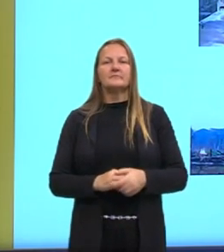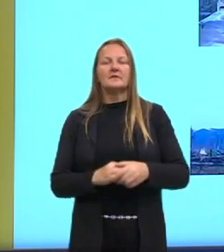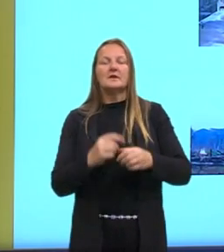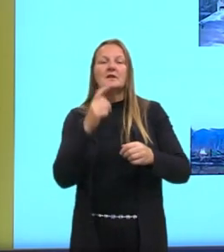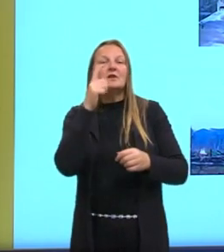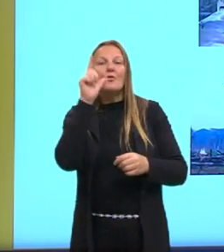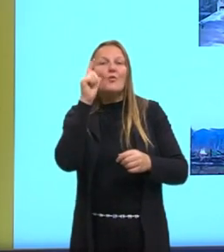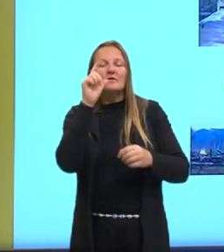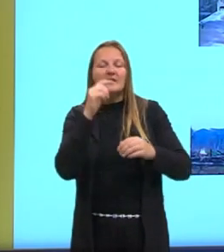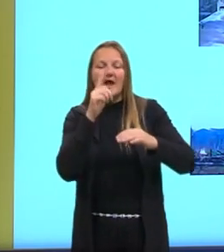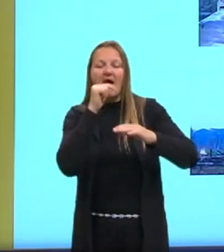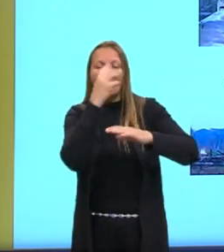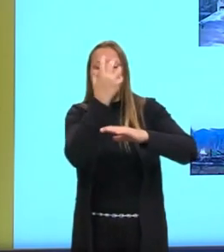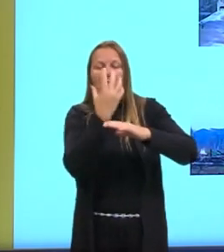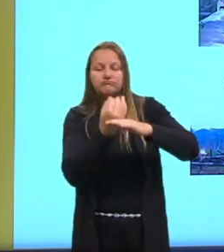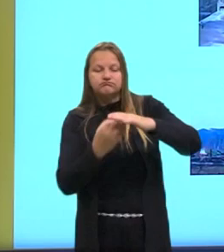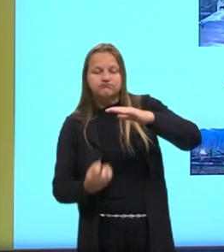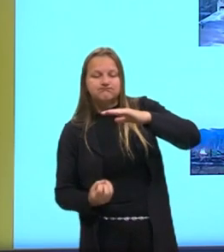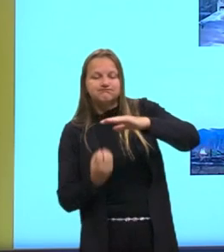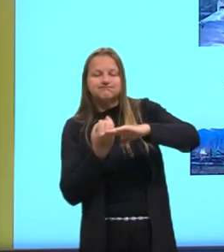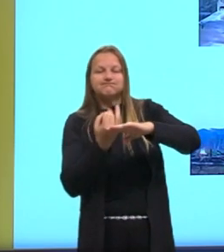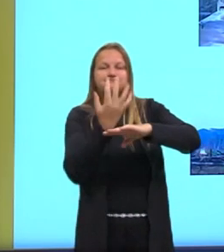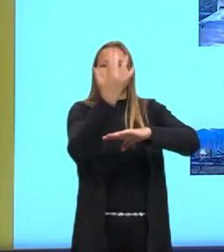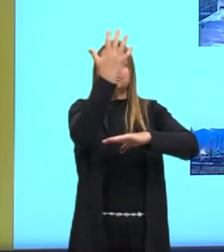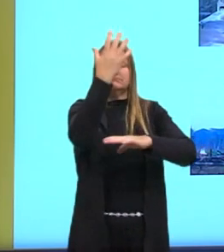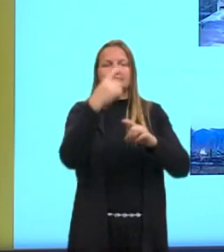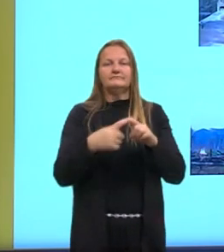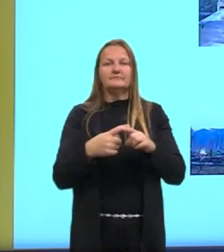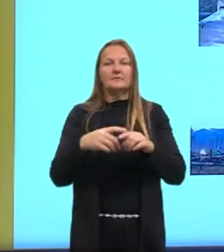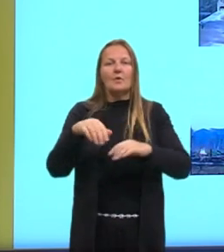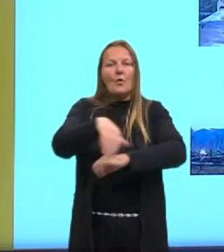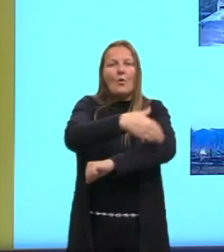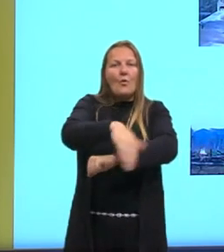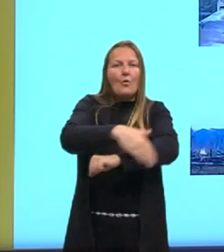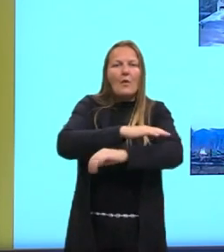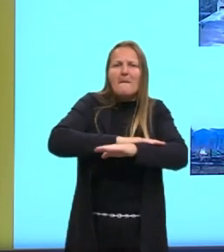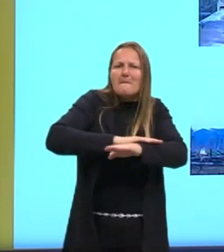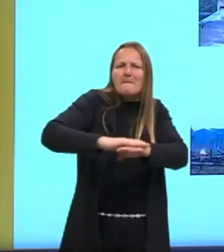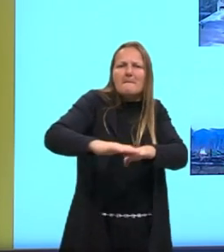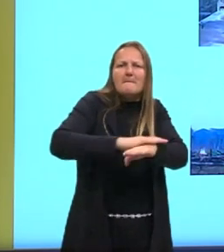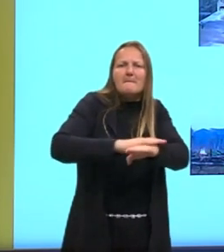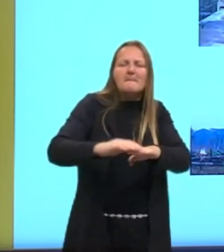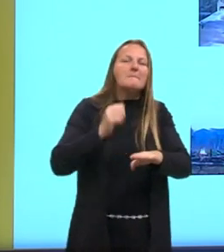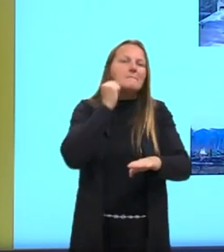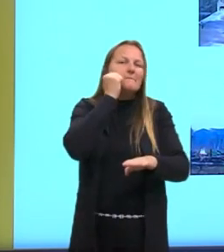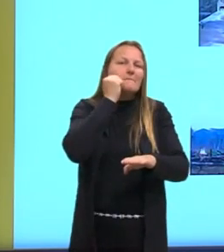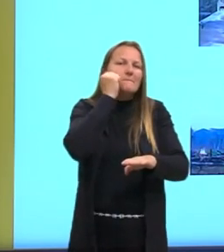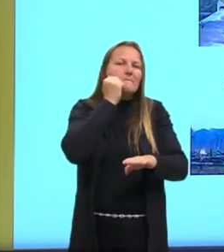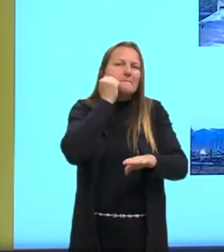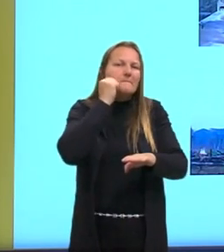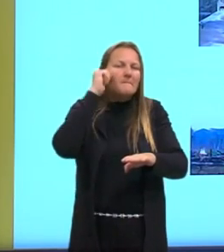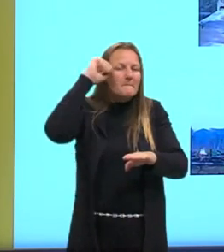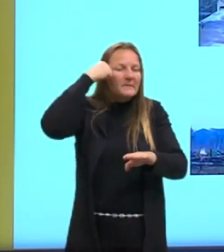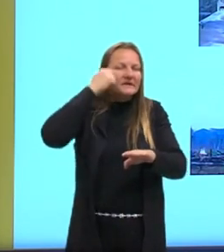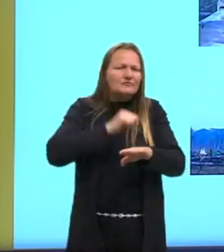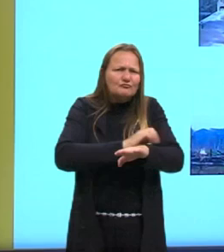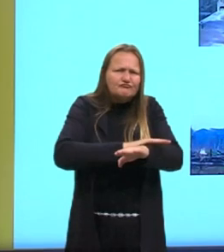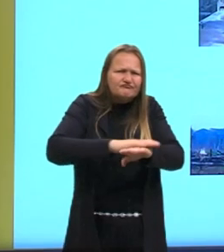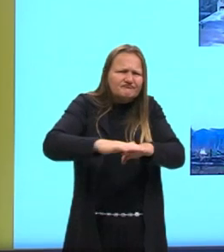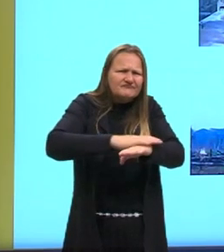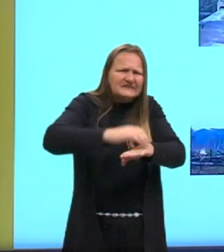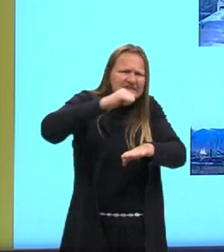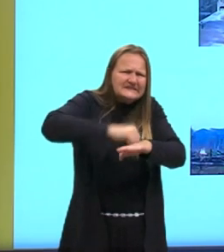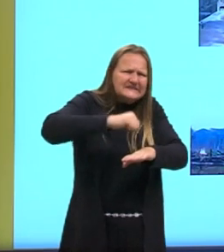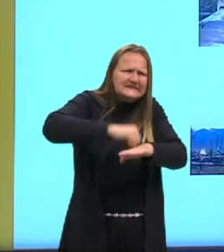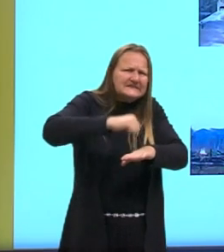Evaporar, desculpe. Para a construção de ruas, né, que acontece também de habitações. Então, a construção de ruas e habitações tem seu lado